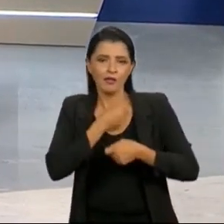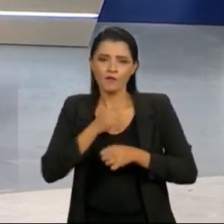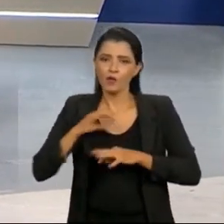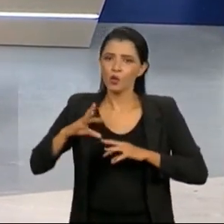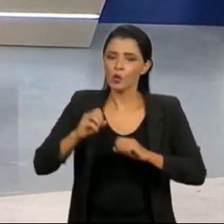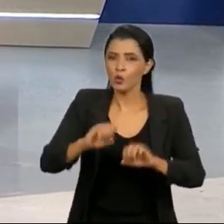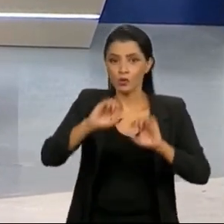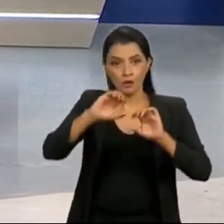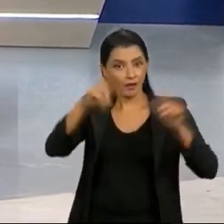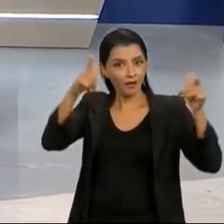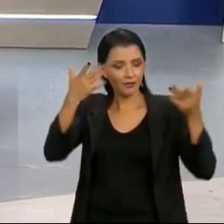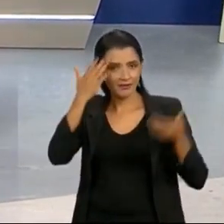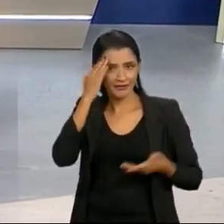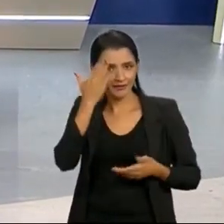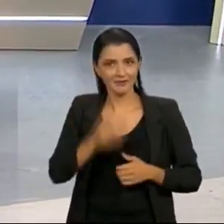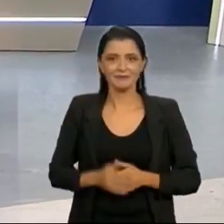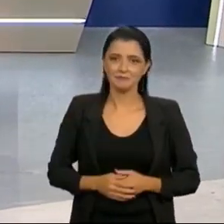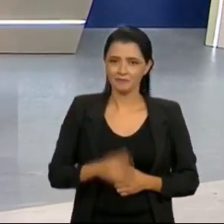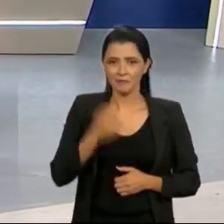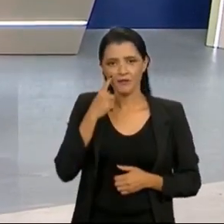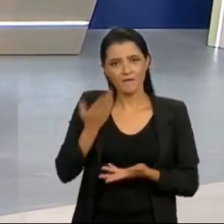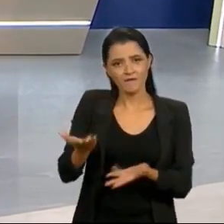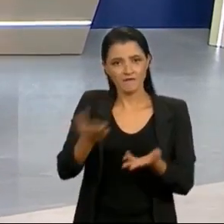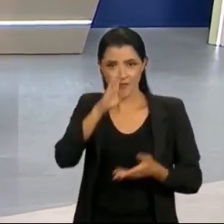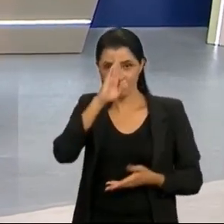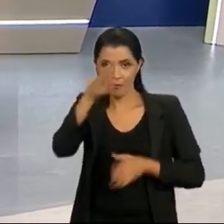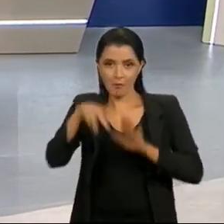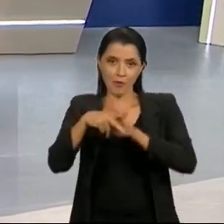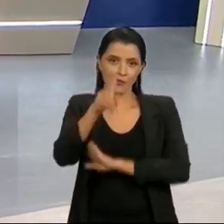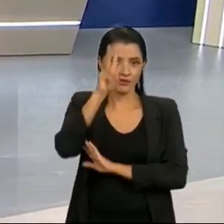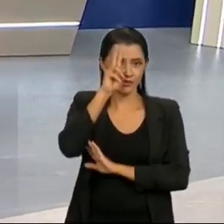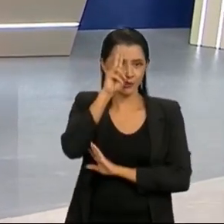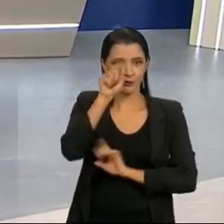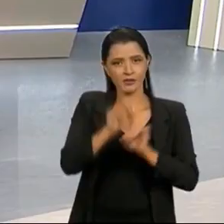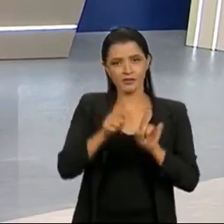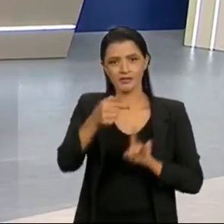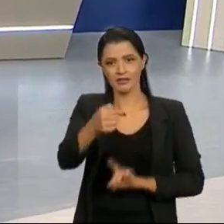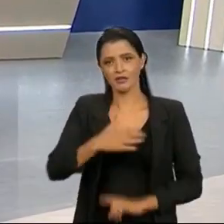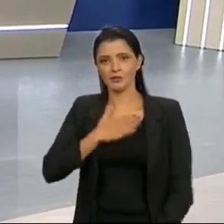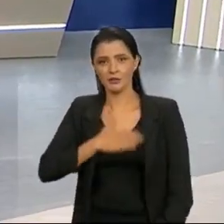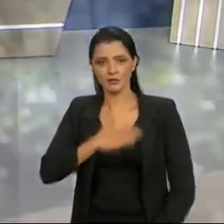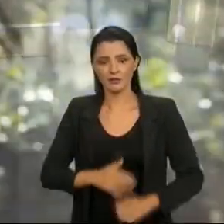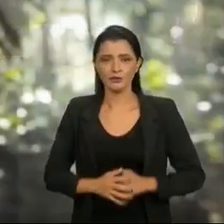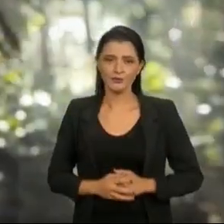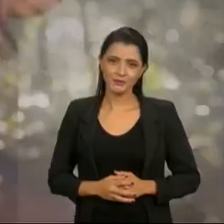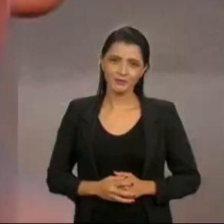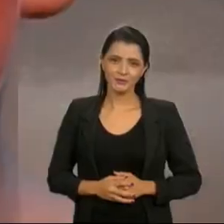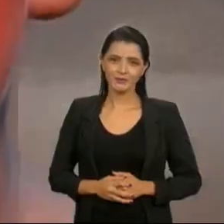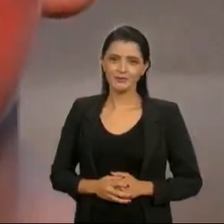tudo bem claro. Hora de conferir os destaques desta segunda-feira, 7 de agosto.